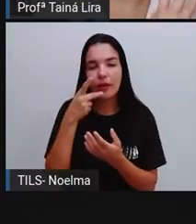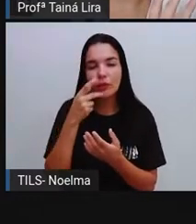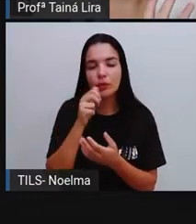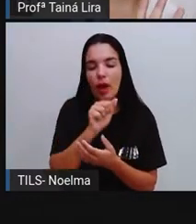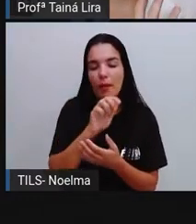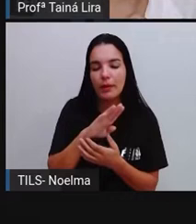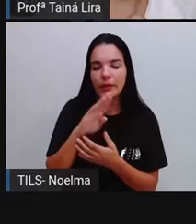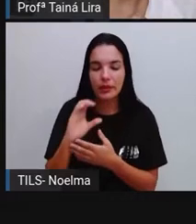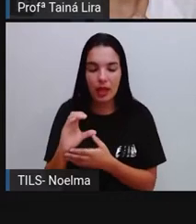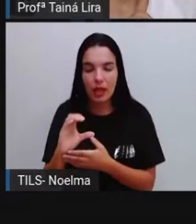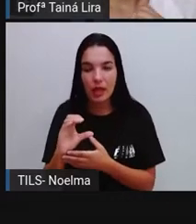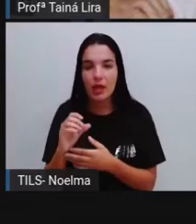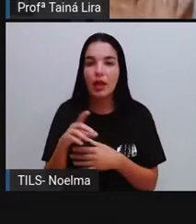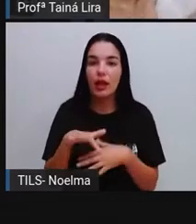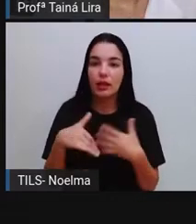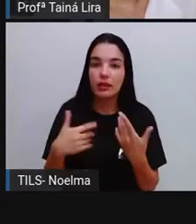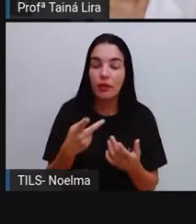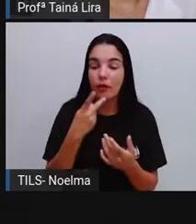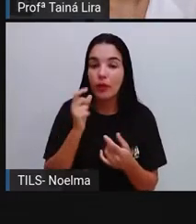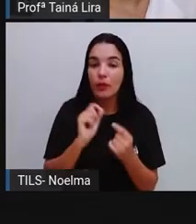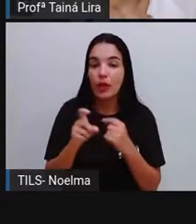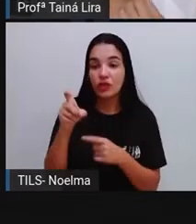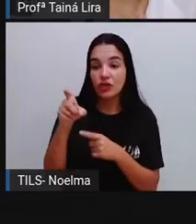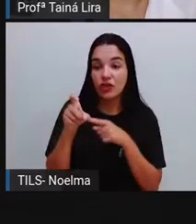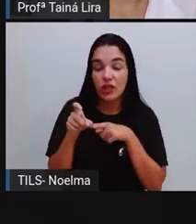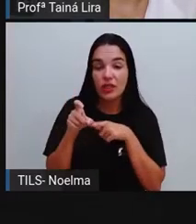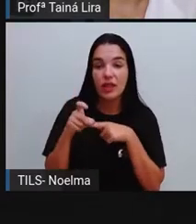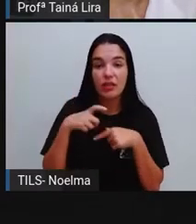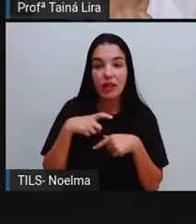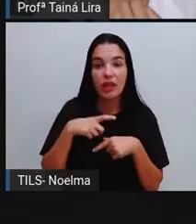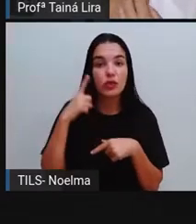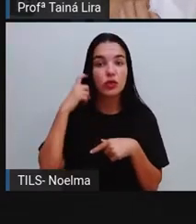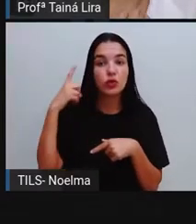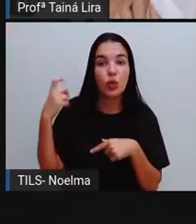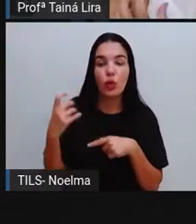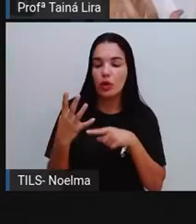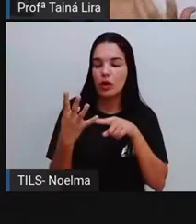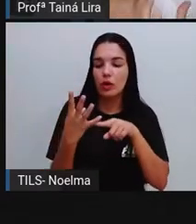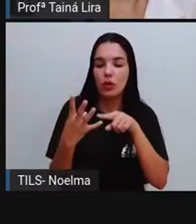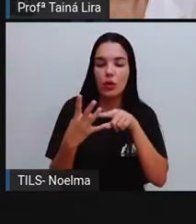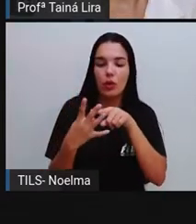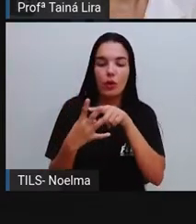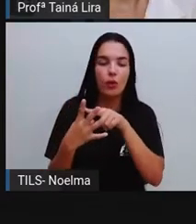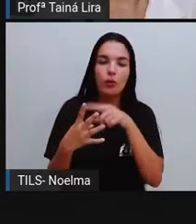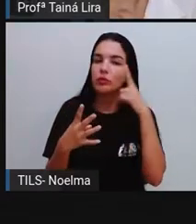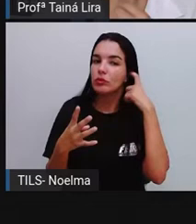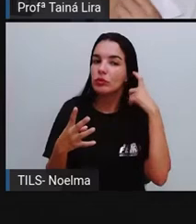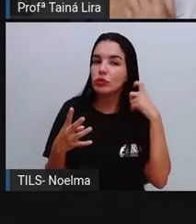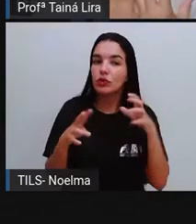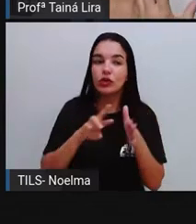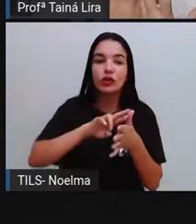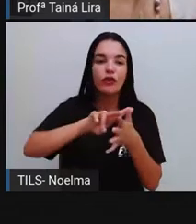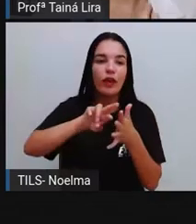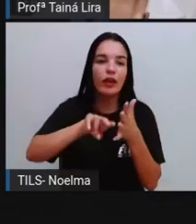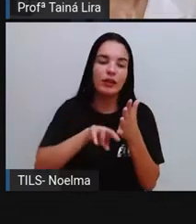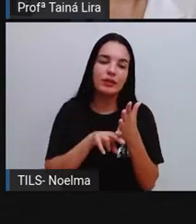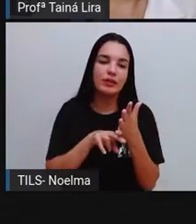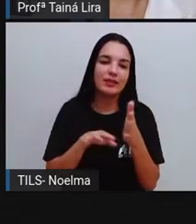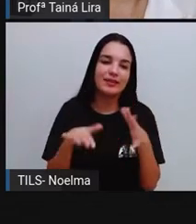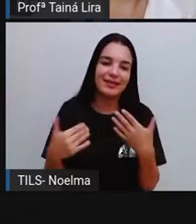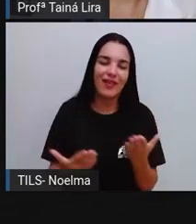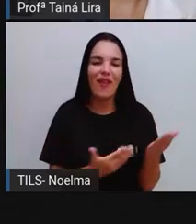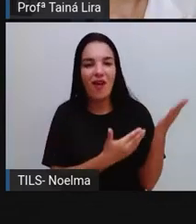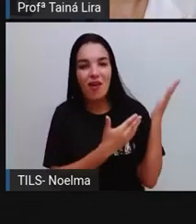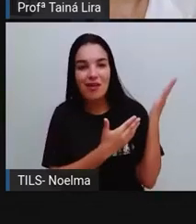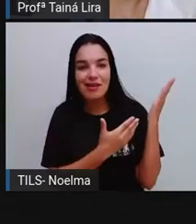ter quatro sons, Né? E que um desses sons aí, Era o som de CH, Então, São essas as